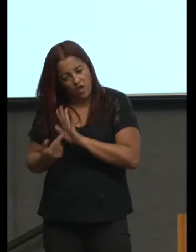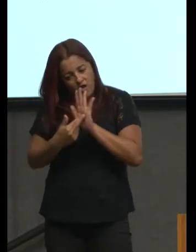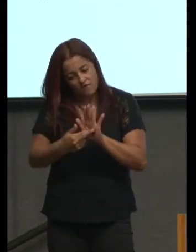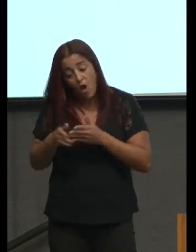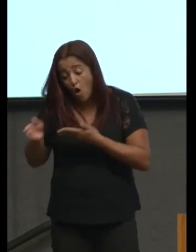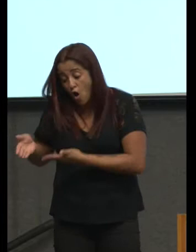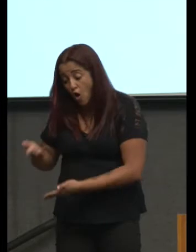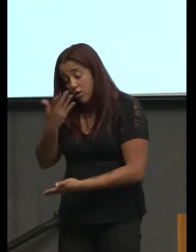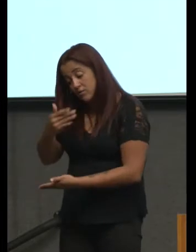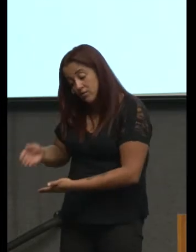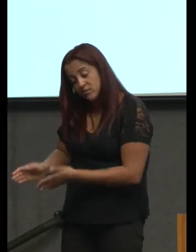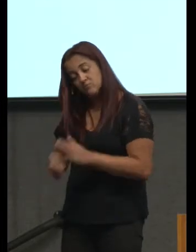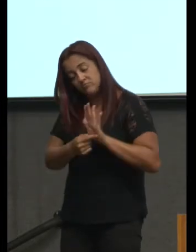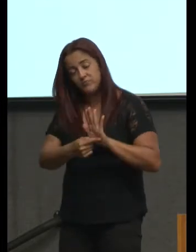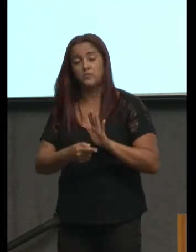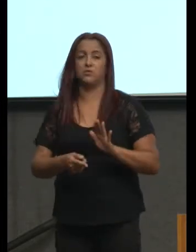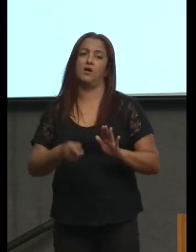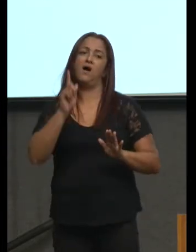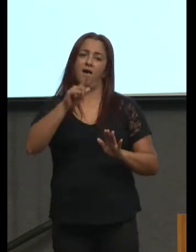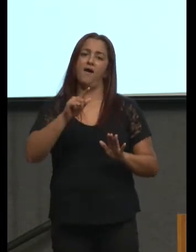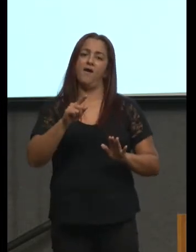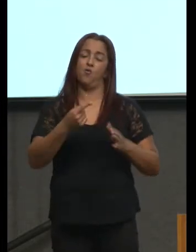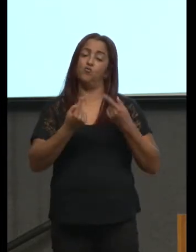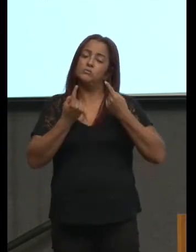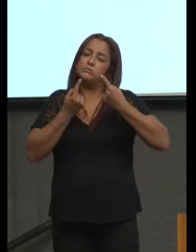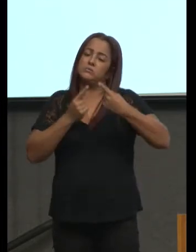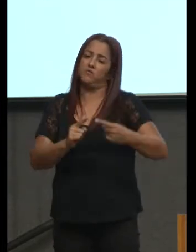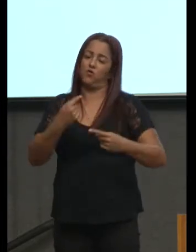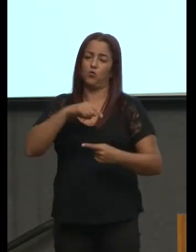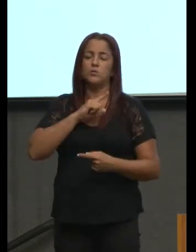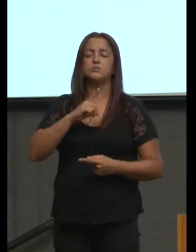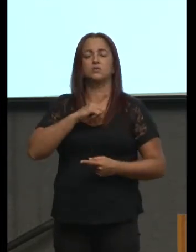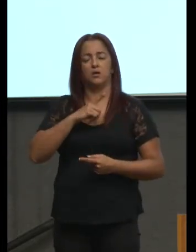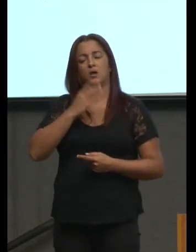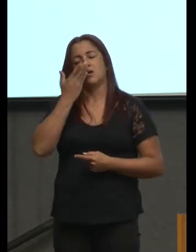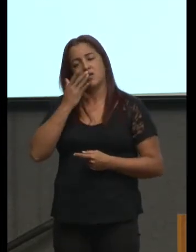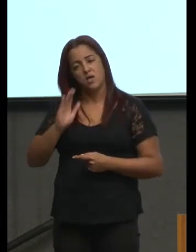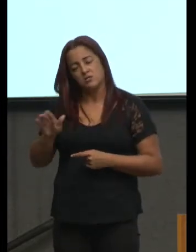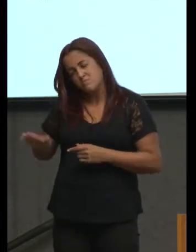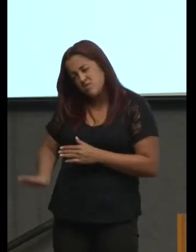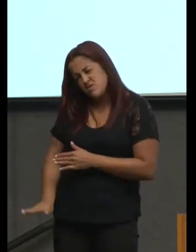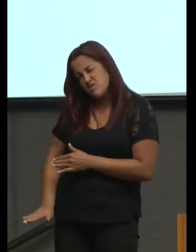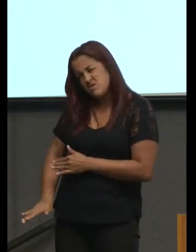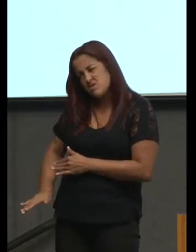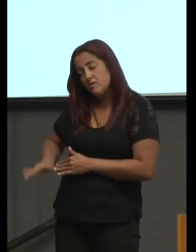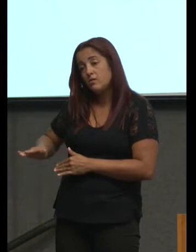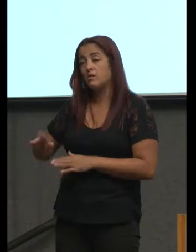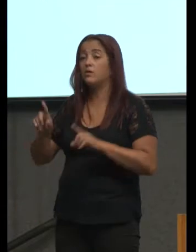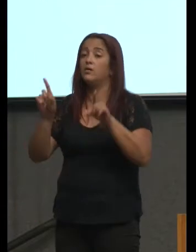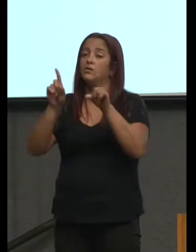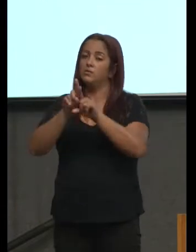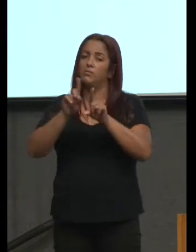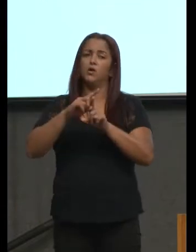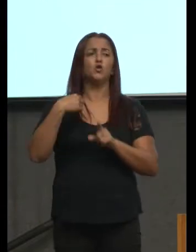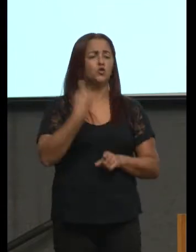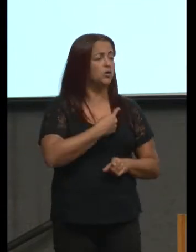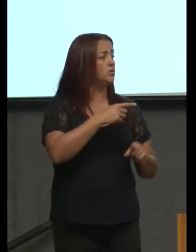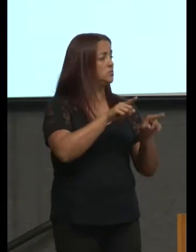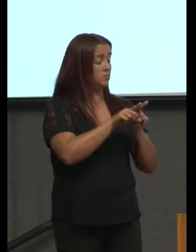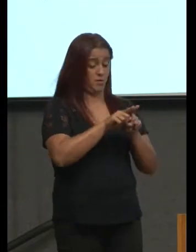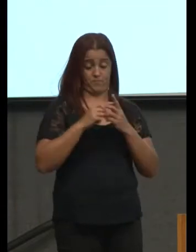né esse é um desafio que nós temos com as crianças pequenas e temos conosco a vida inteira por exemplo nós três somos